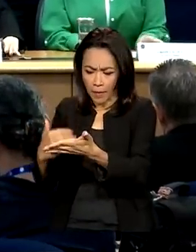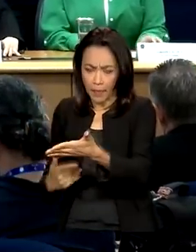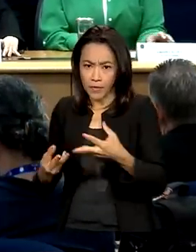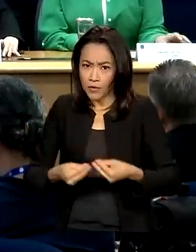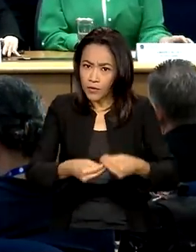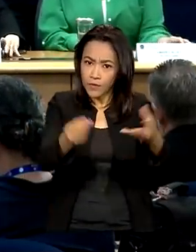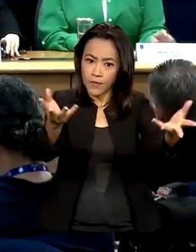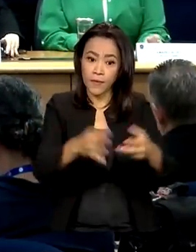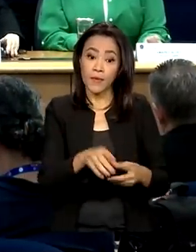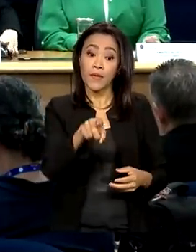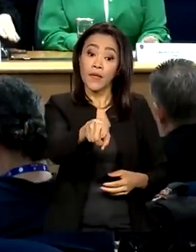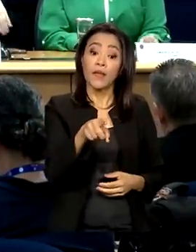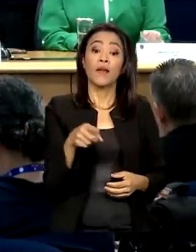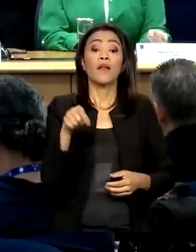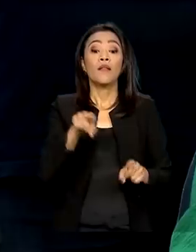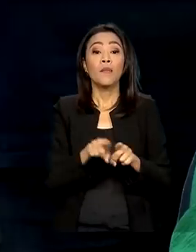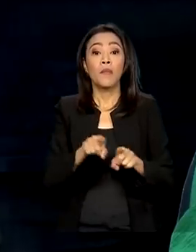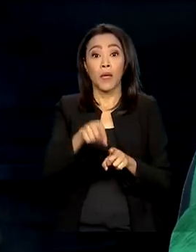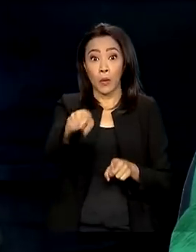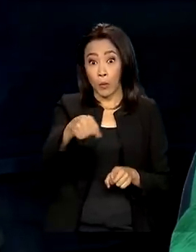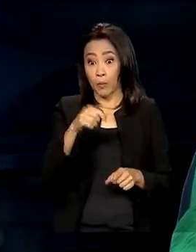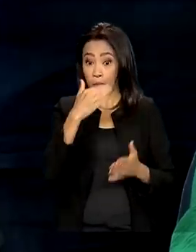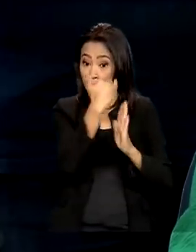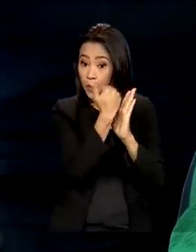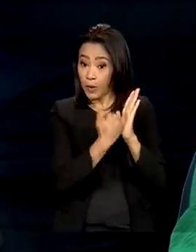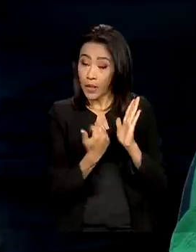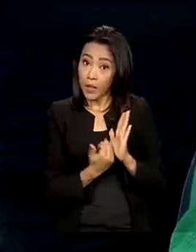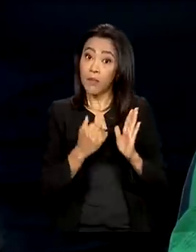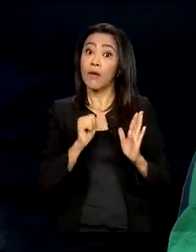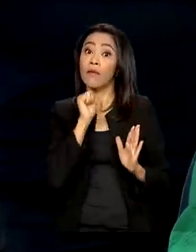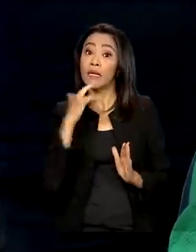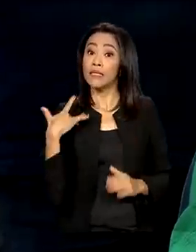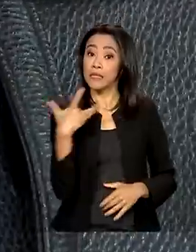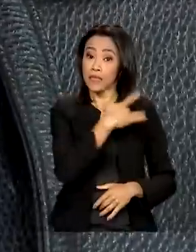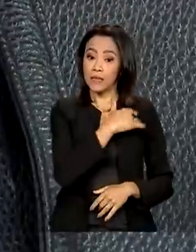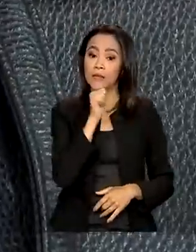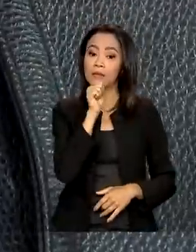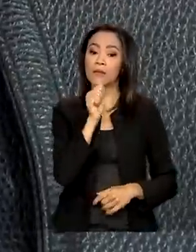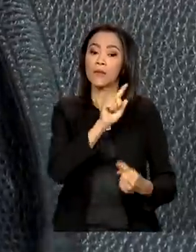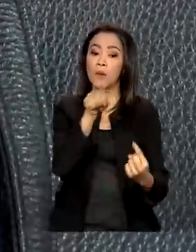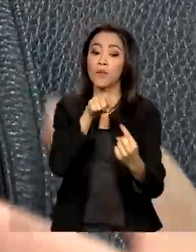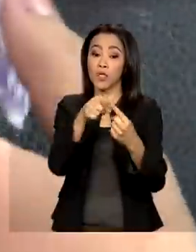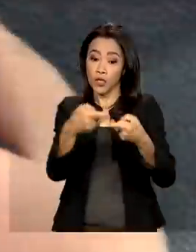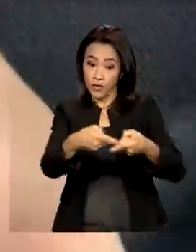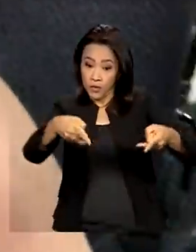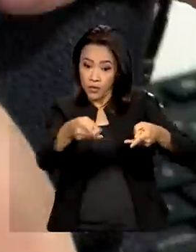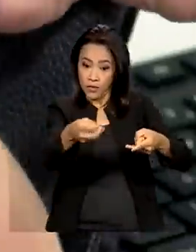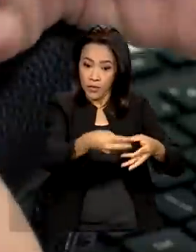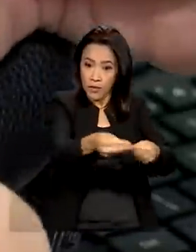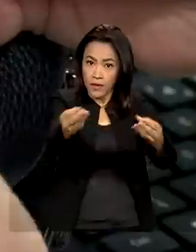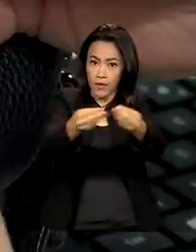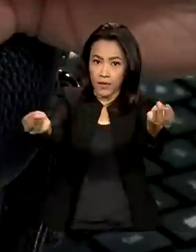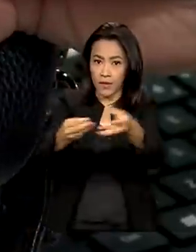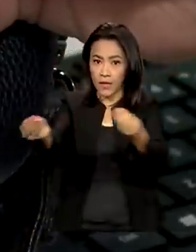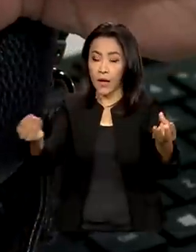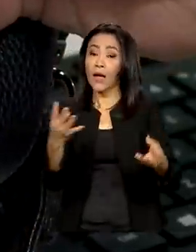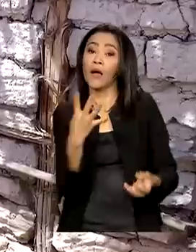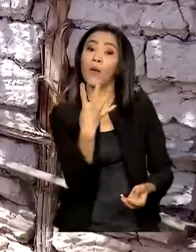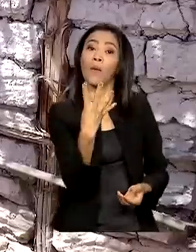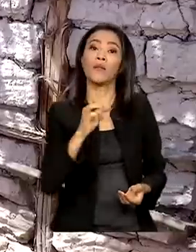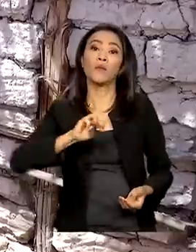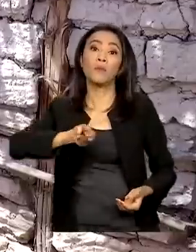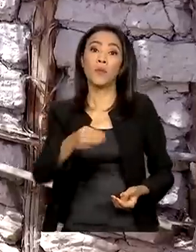lança programa voltado para a saúde menstrual. A meta é entregar absorventes para quase 4 milhões de mulheres.